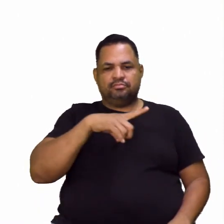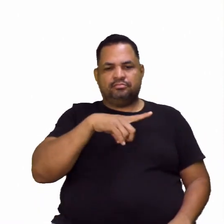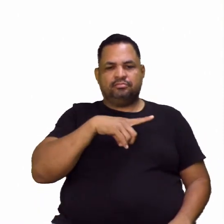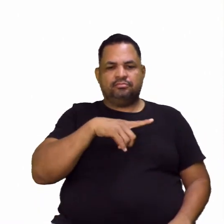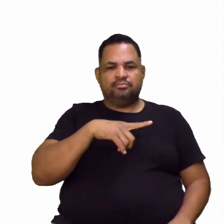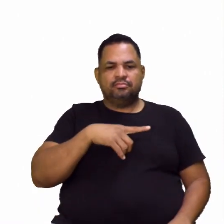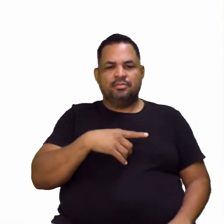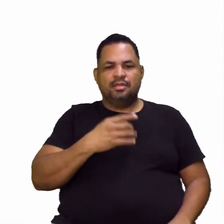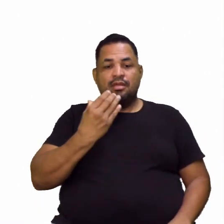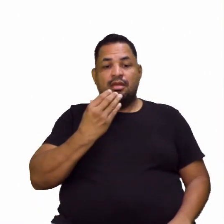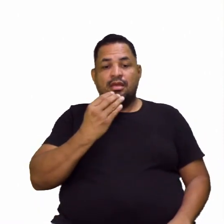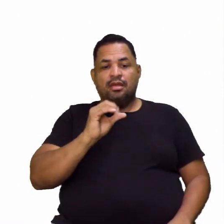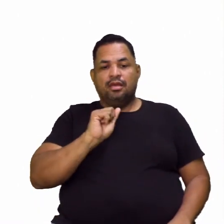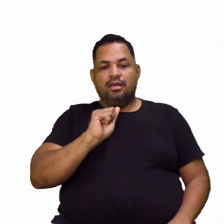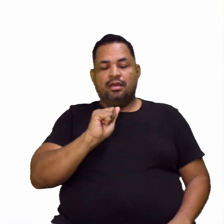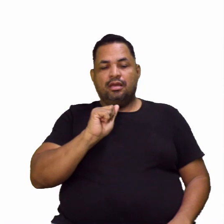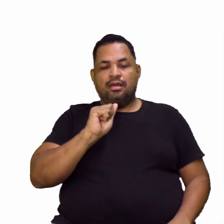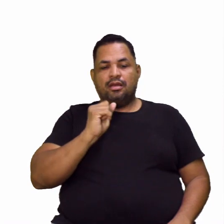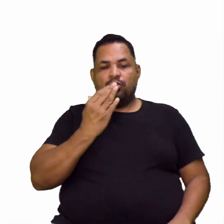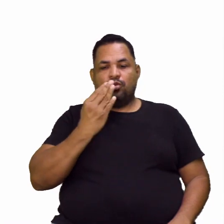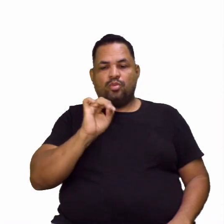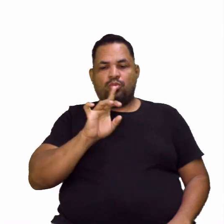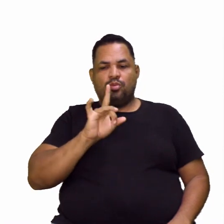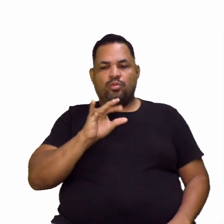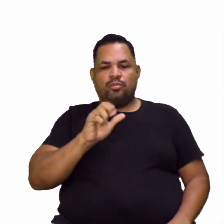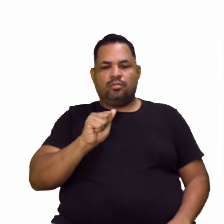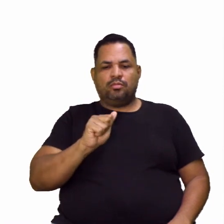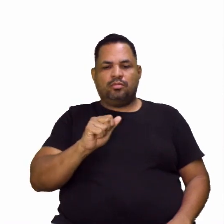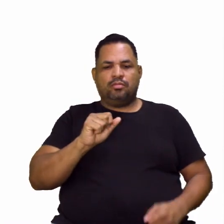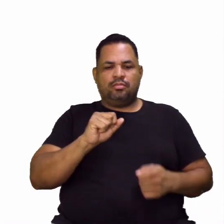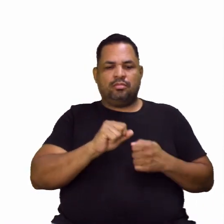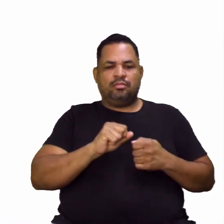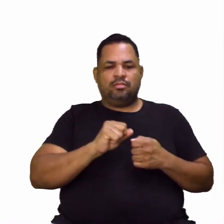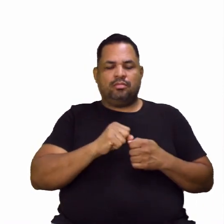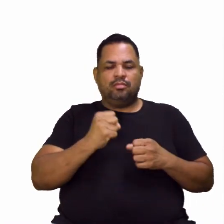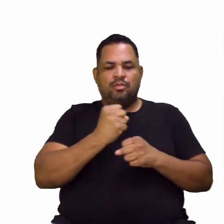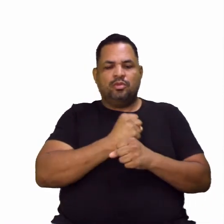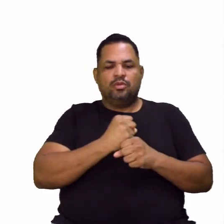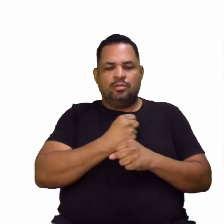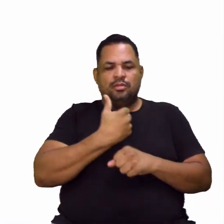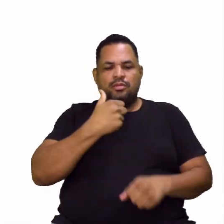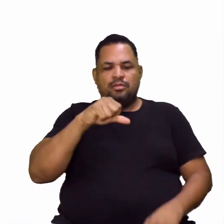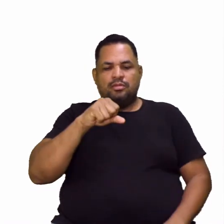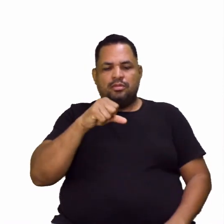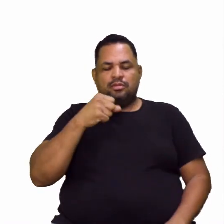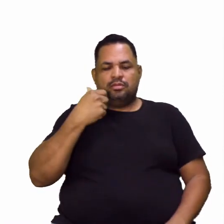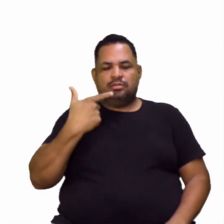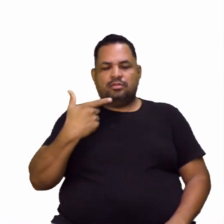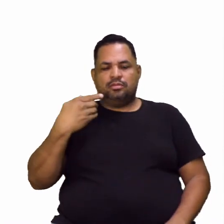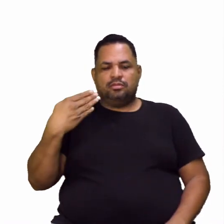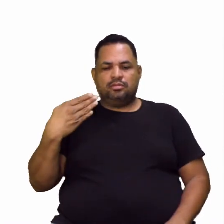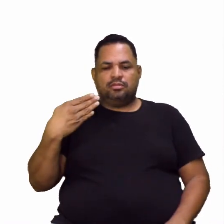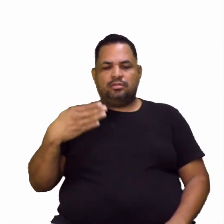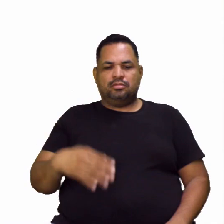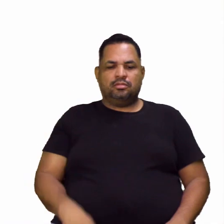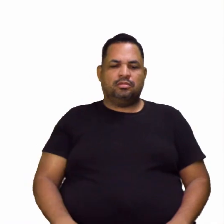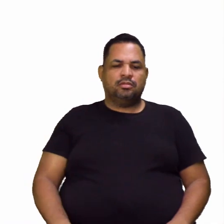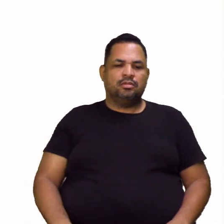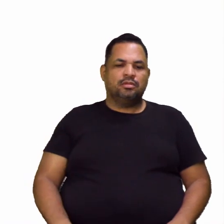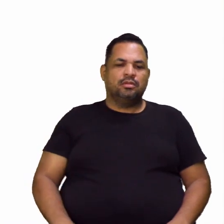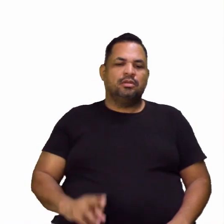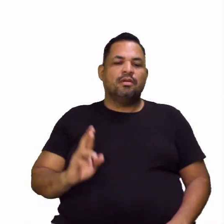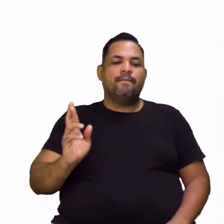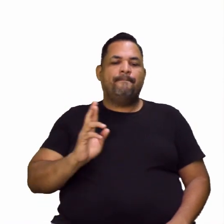cuca. Ela foi feita em 1924, tá bom? De